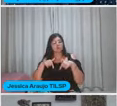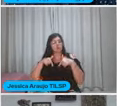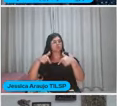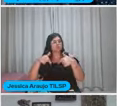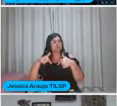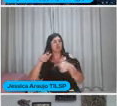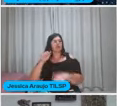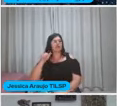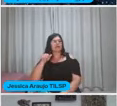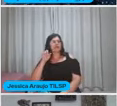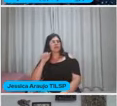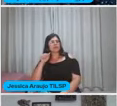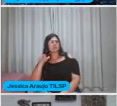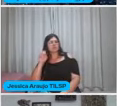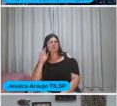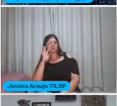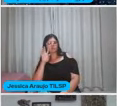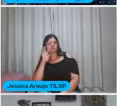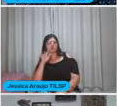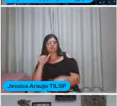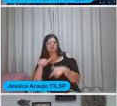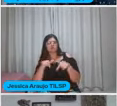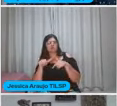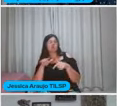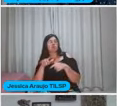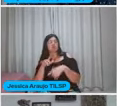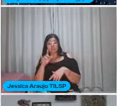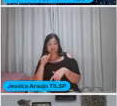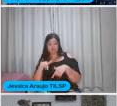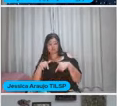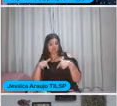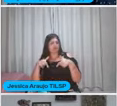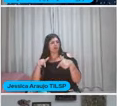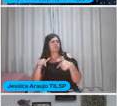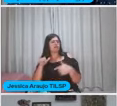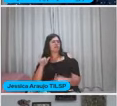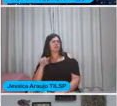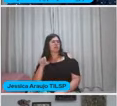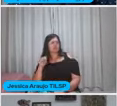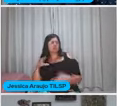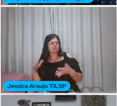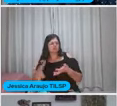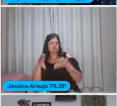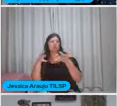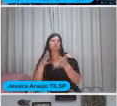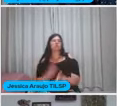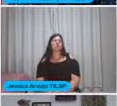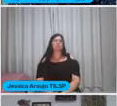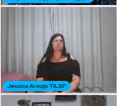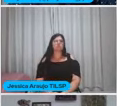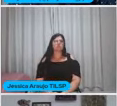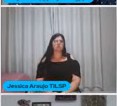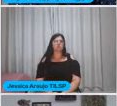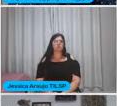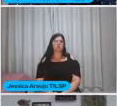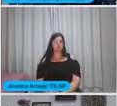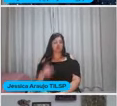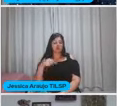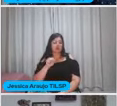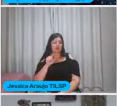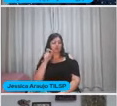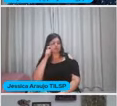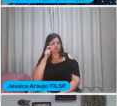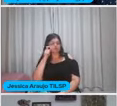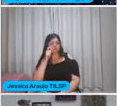bacana Então, todo projeto Se ele for uma causa Isso vai motivar Isso vai instigar Vai levar aquela comunidade A se interessar